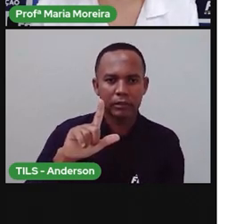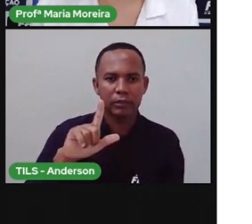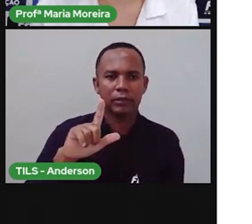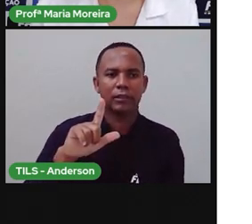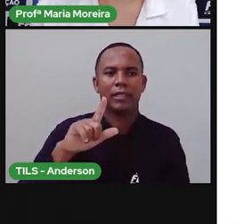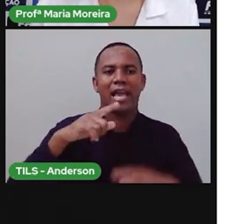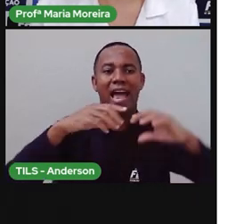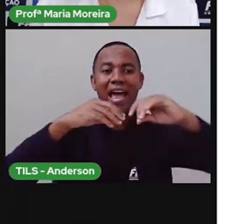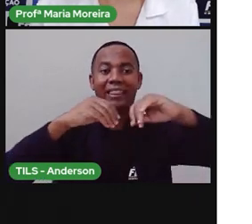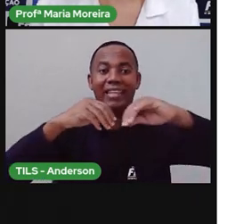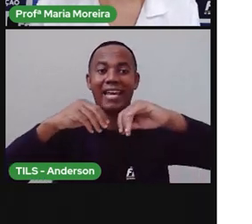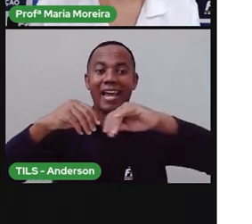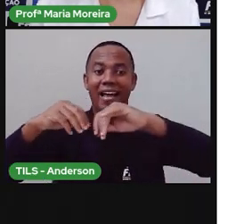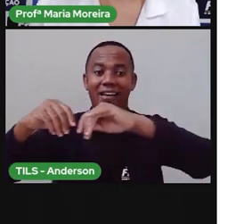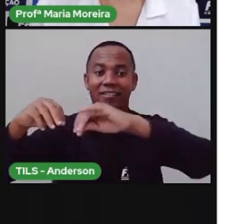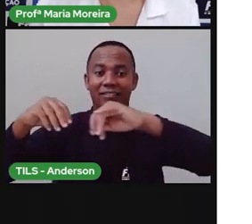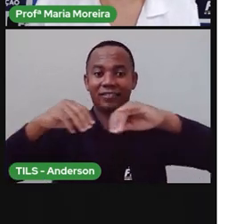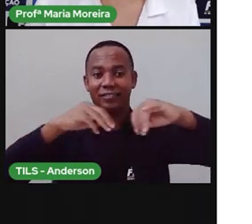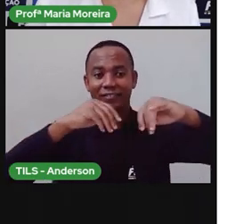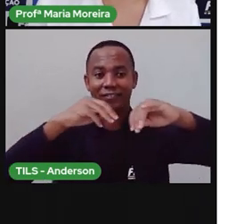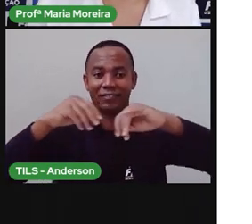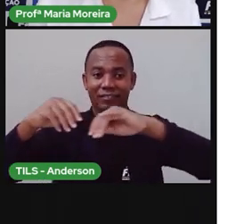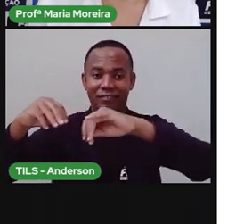Anderson? Terra.